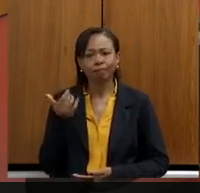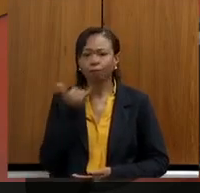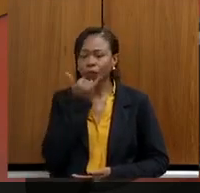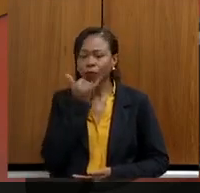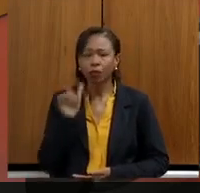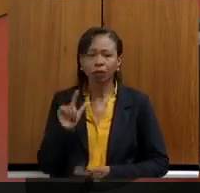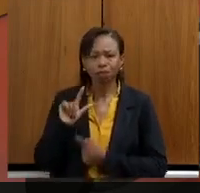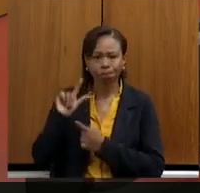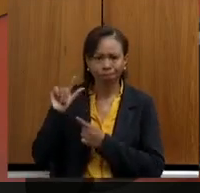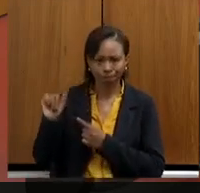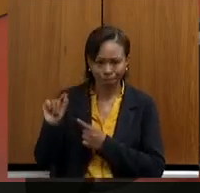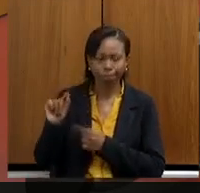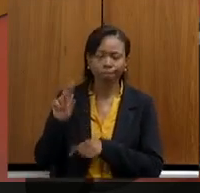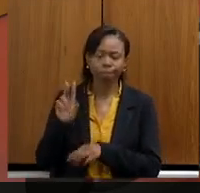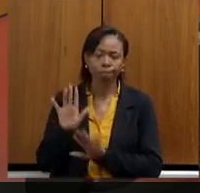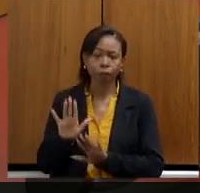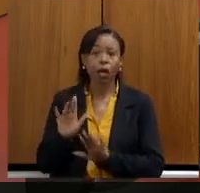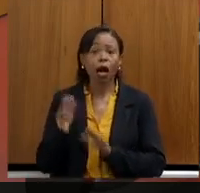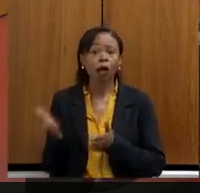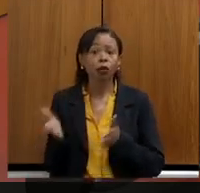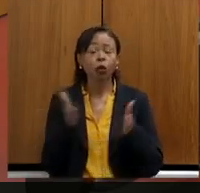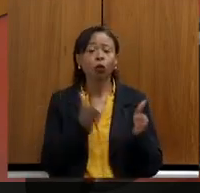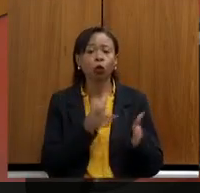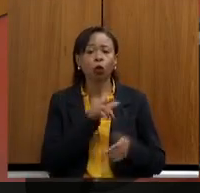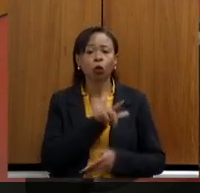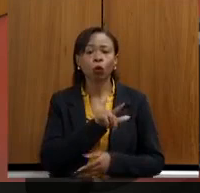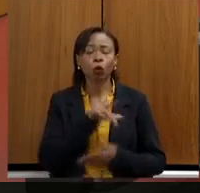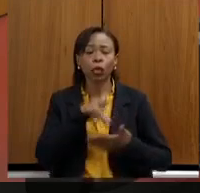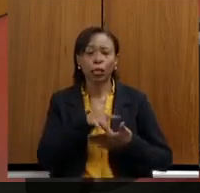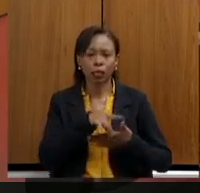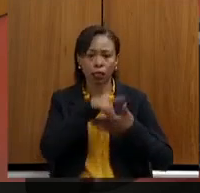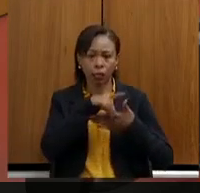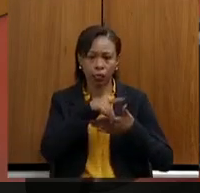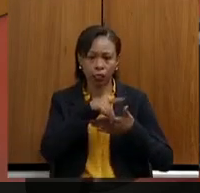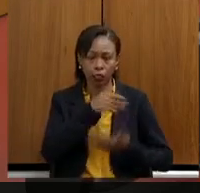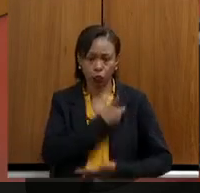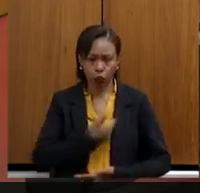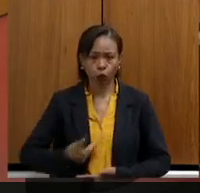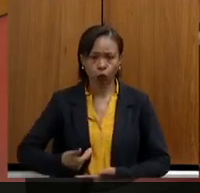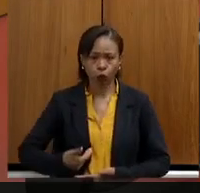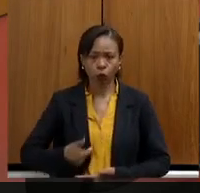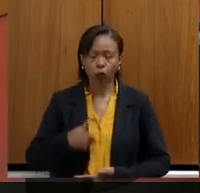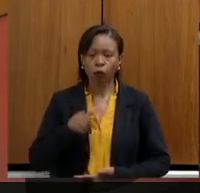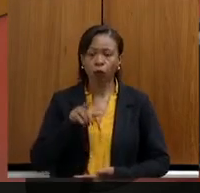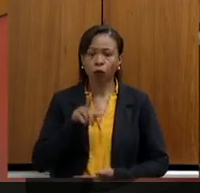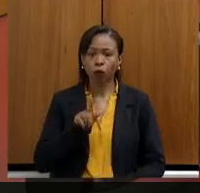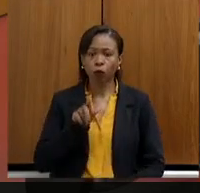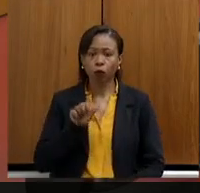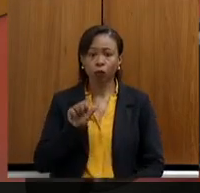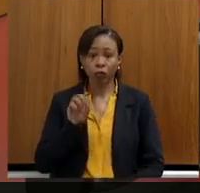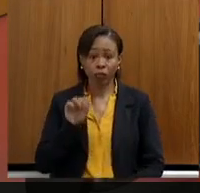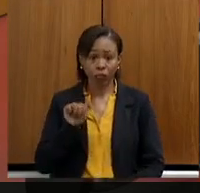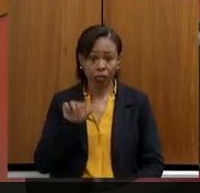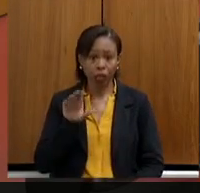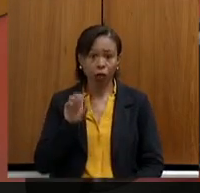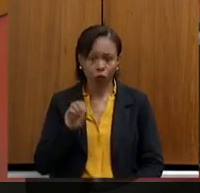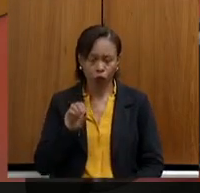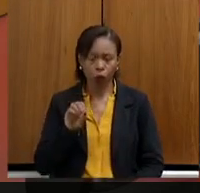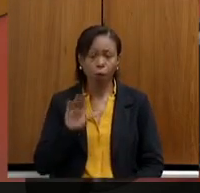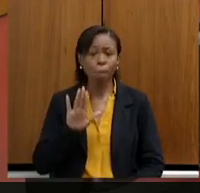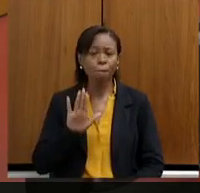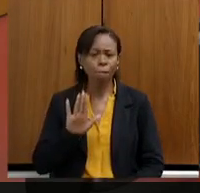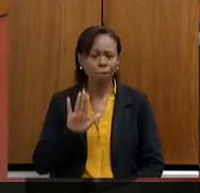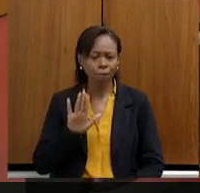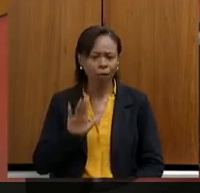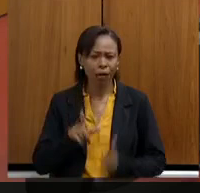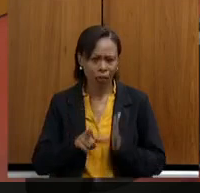temporariamente. Eu passo a palavra aqui ao nosso líder de governo, deputado Gustavo Valadares. Mas, antes, queria aqui fazer menção,